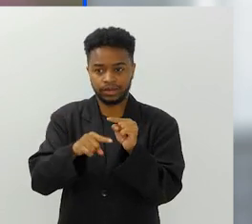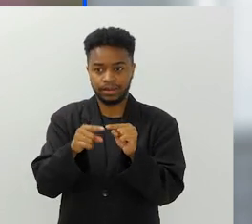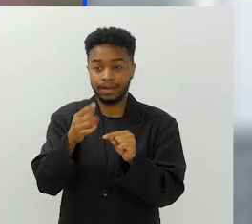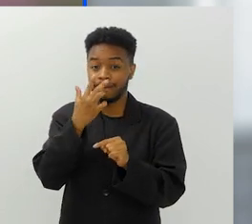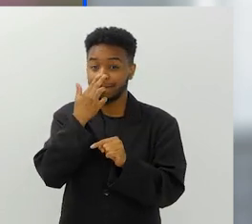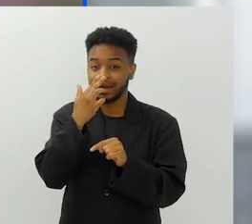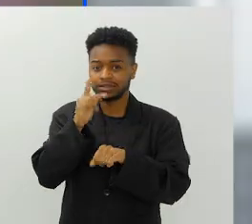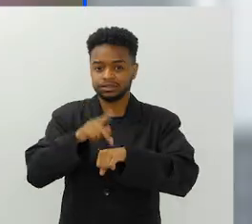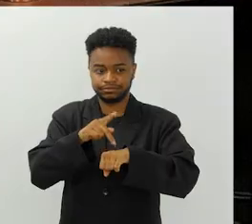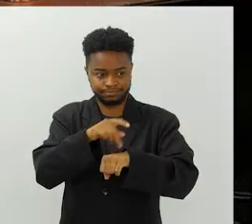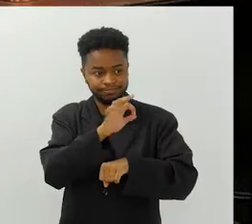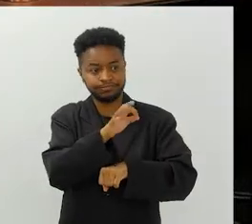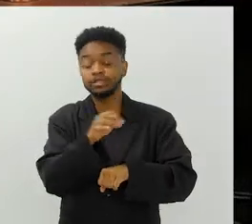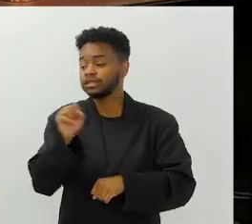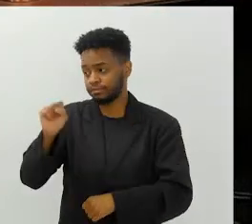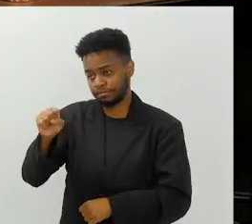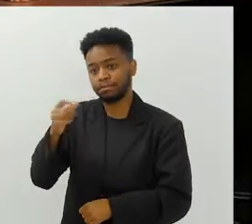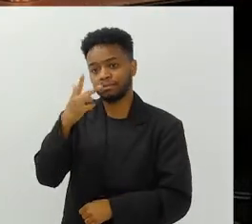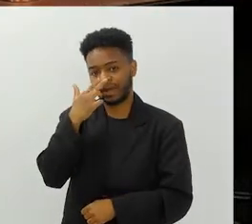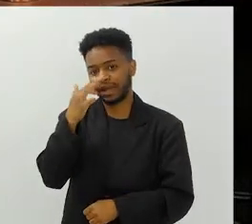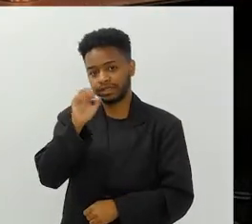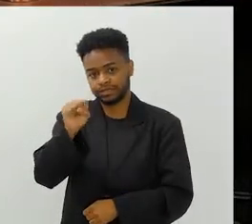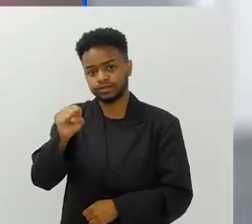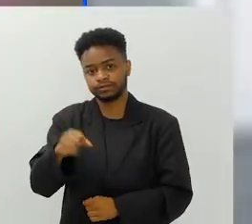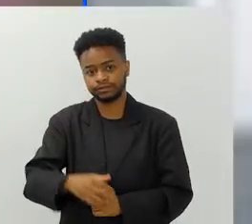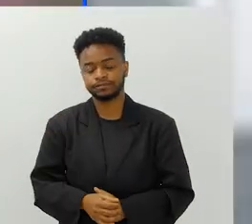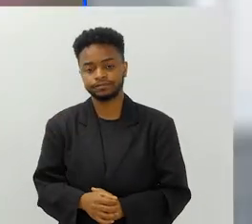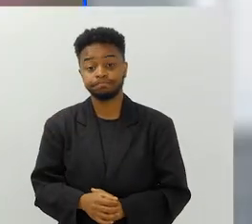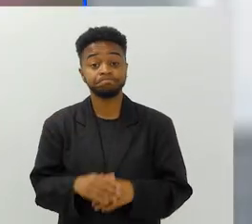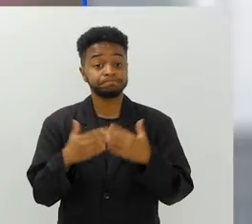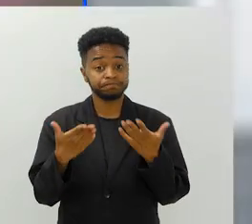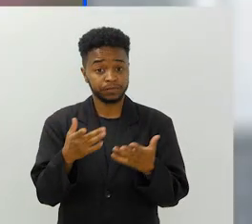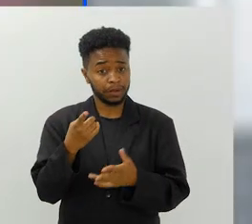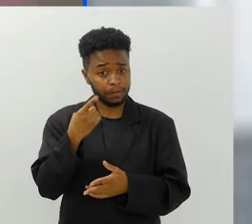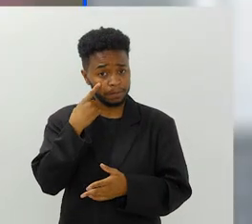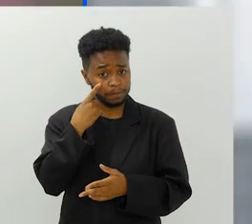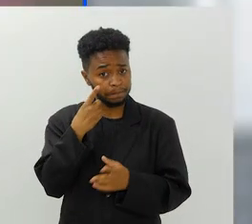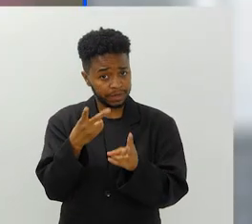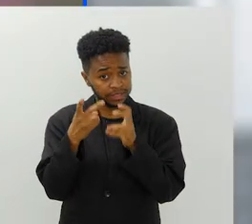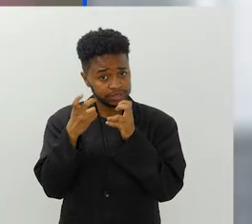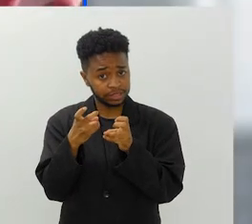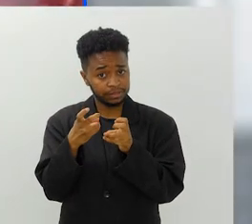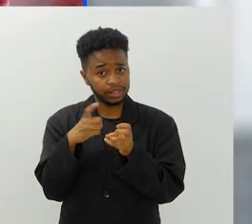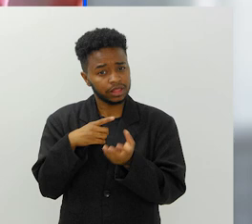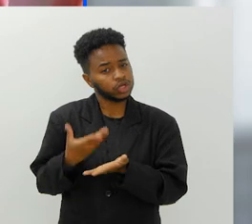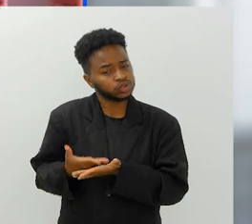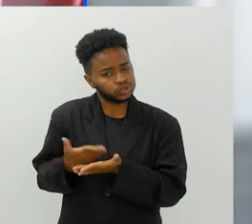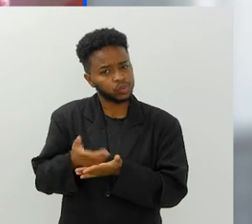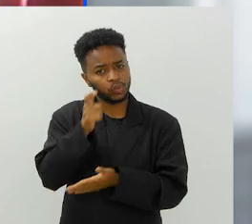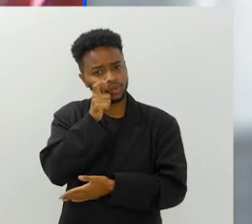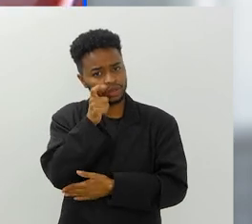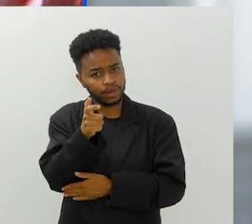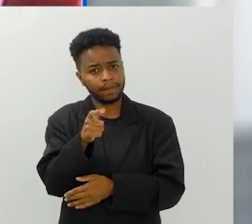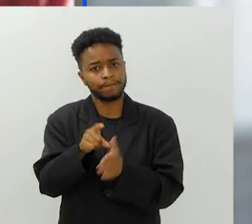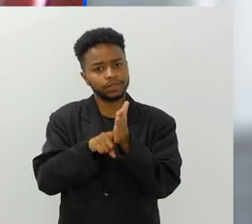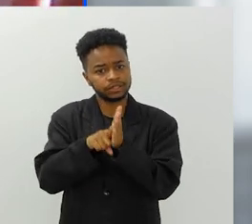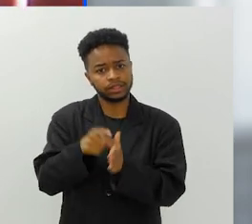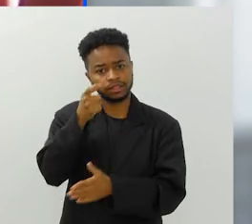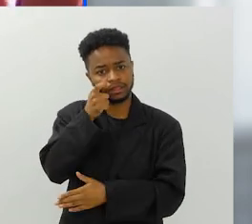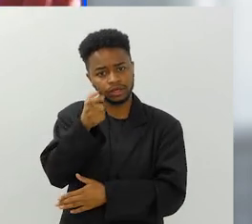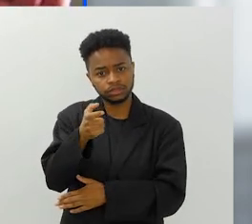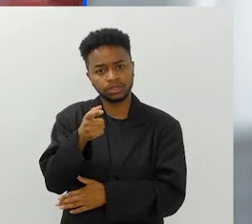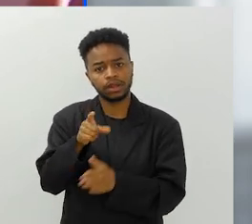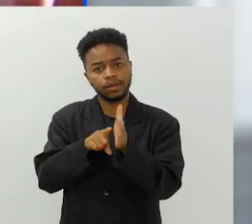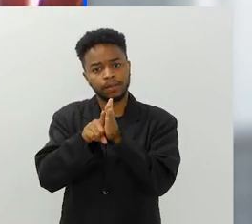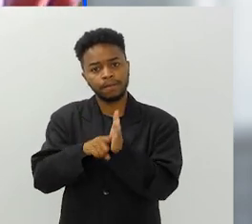sólido. Parece uma rocha. Então veja, parece uma rocha, então veja, e é um estudo bem interessante de